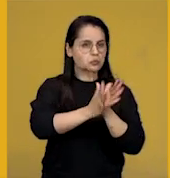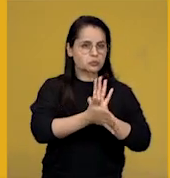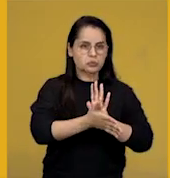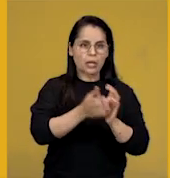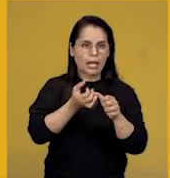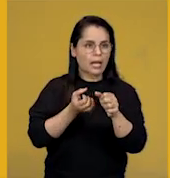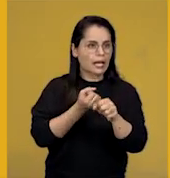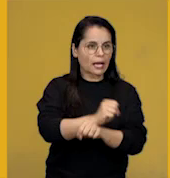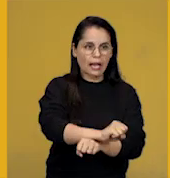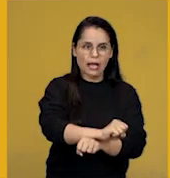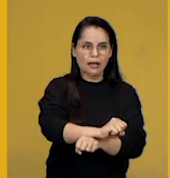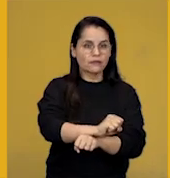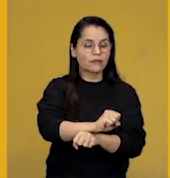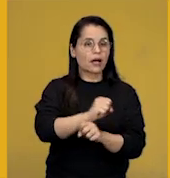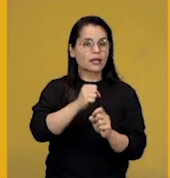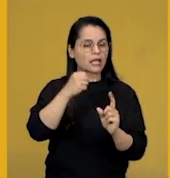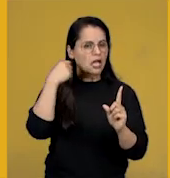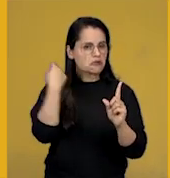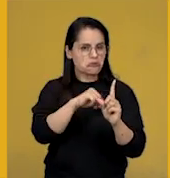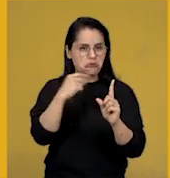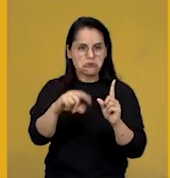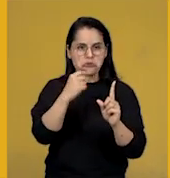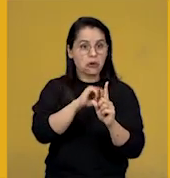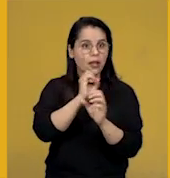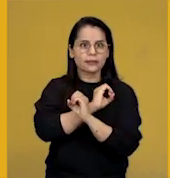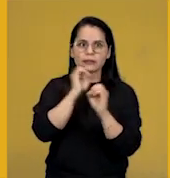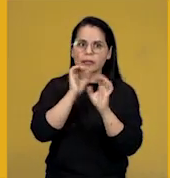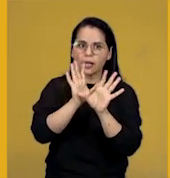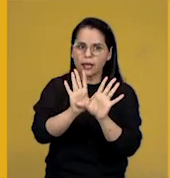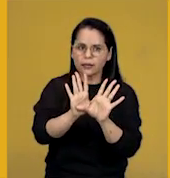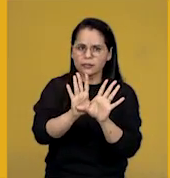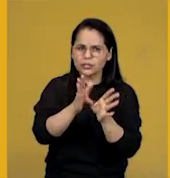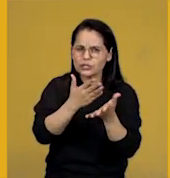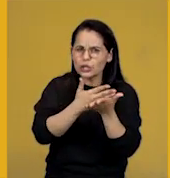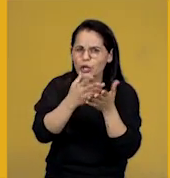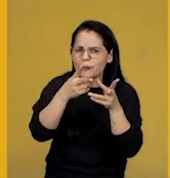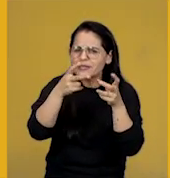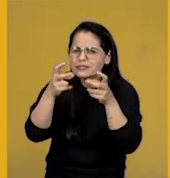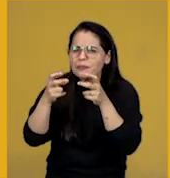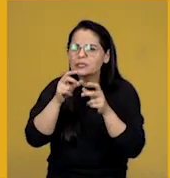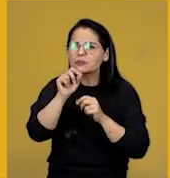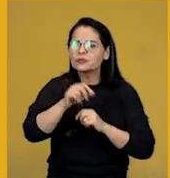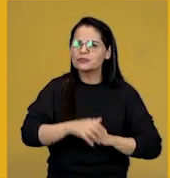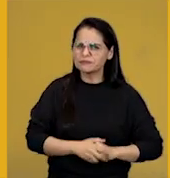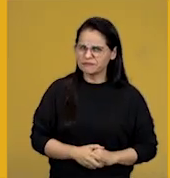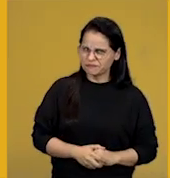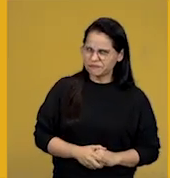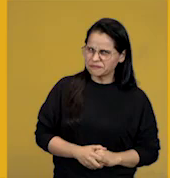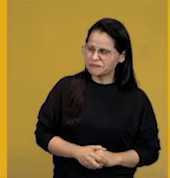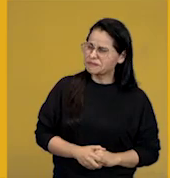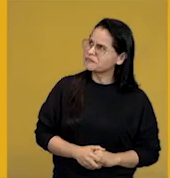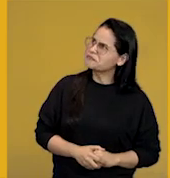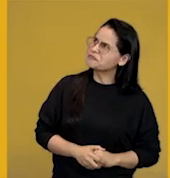escravatura. Nenhuma tortura. Aqui logo você já começa a perceber de cara que, olha, mas peraí.